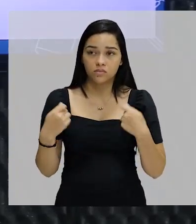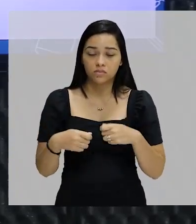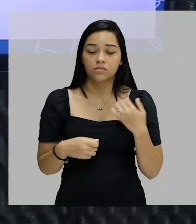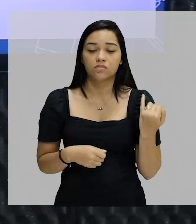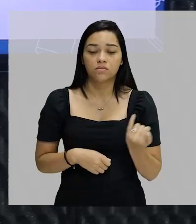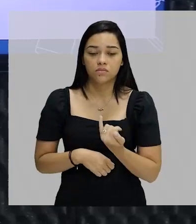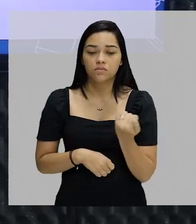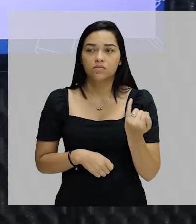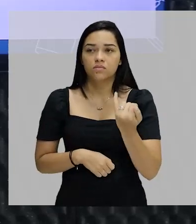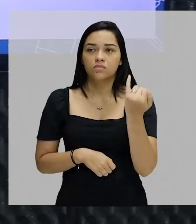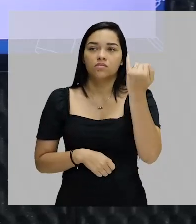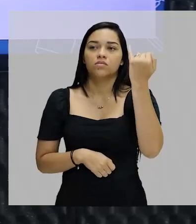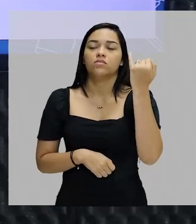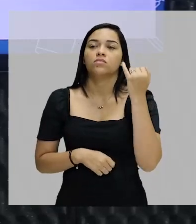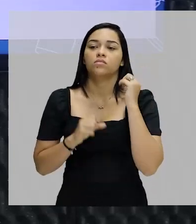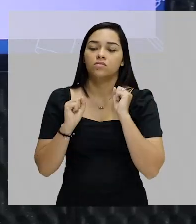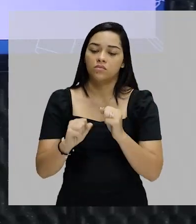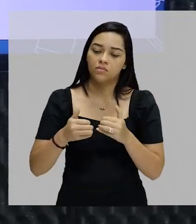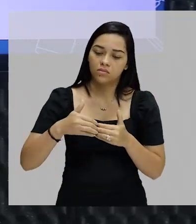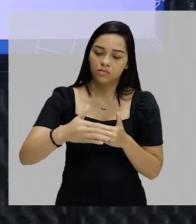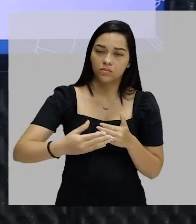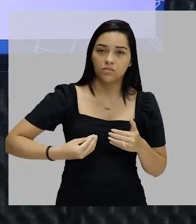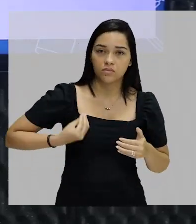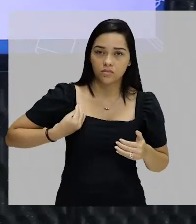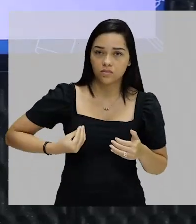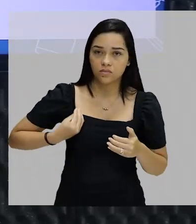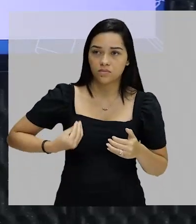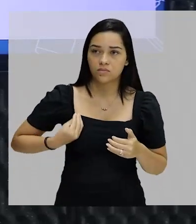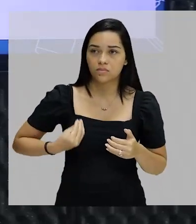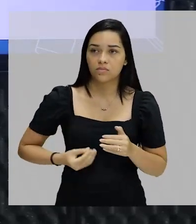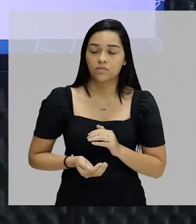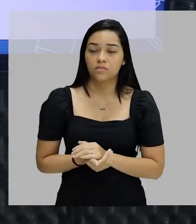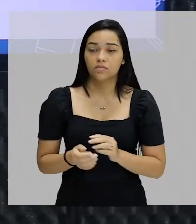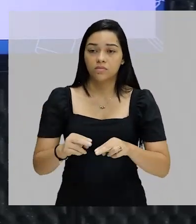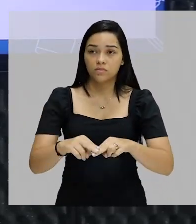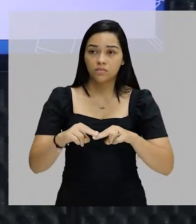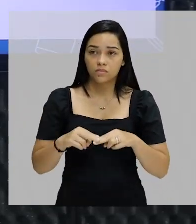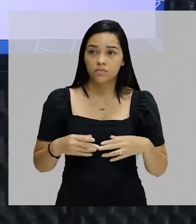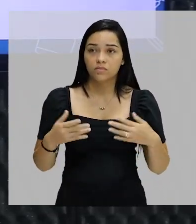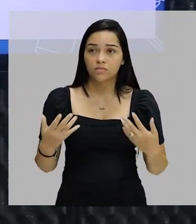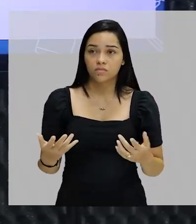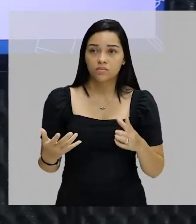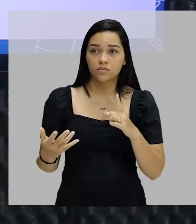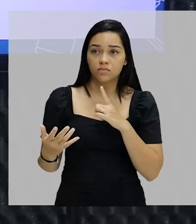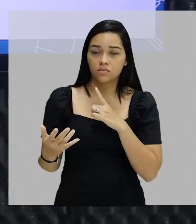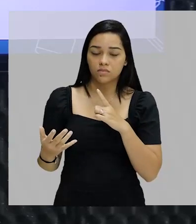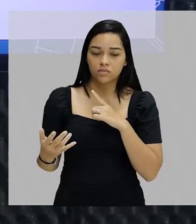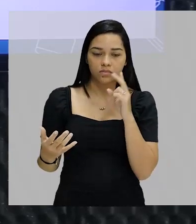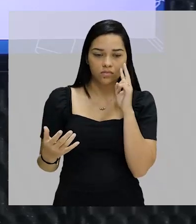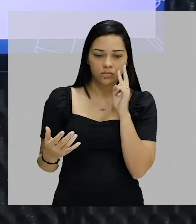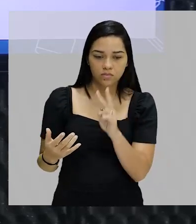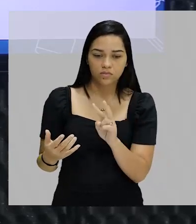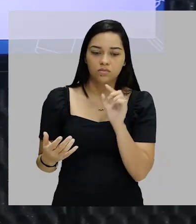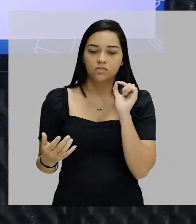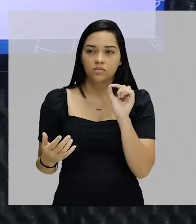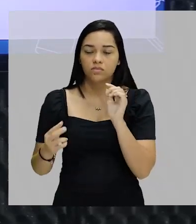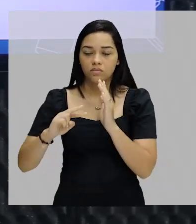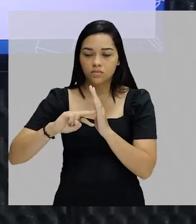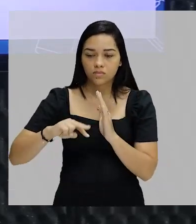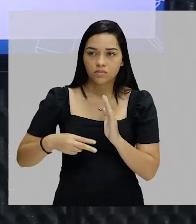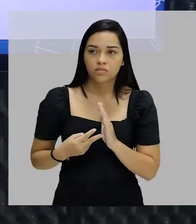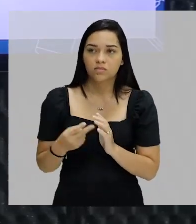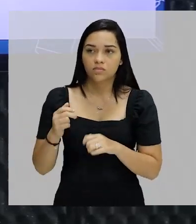essenciais para continuar vivendo. Por esse viés, ou seja, por esse olhar do que é pobreza,